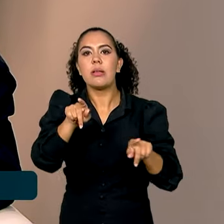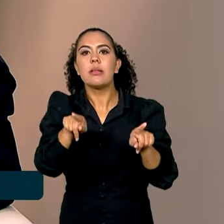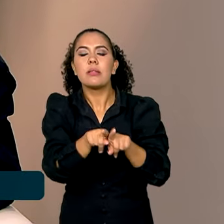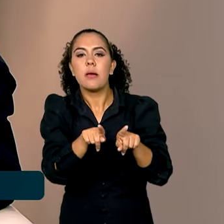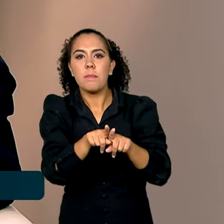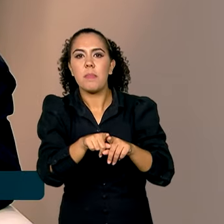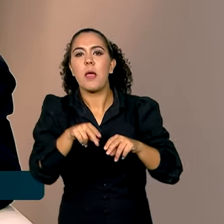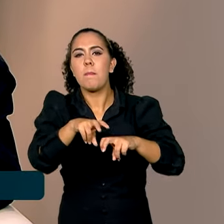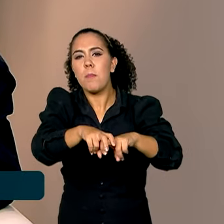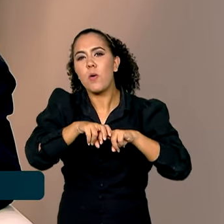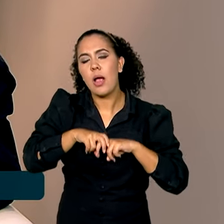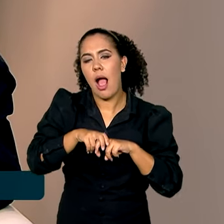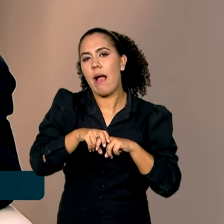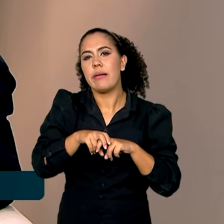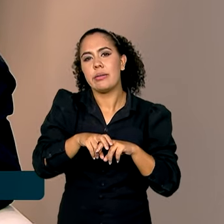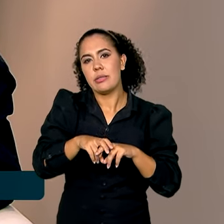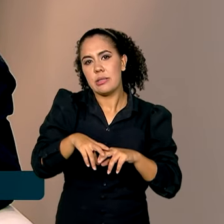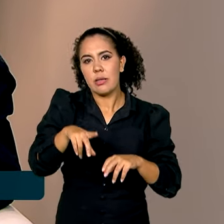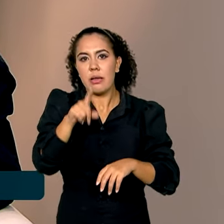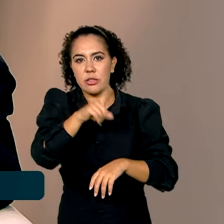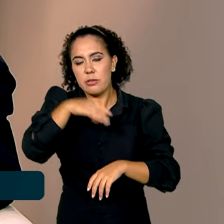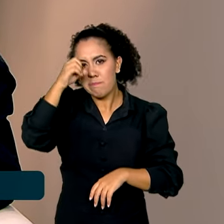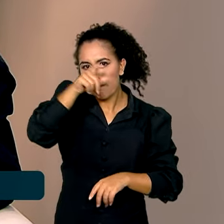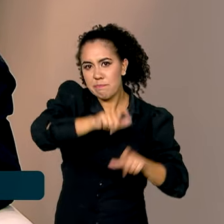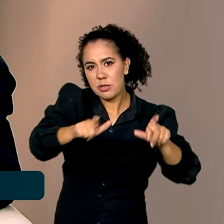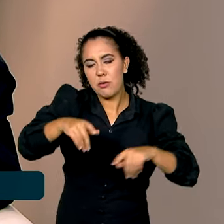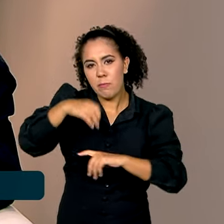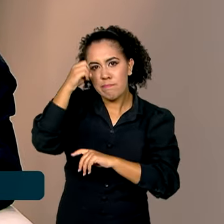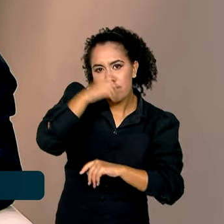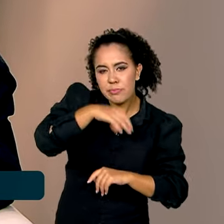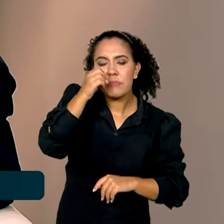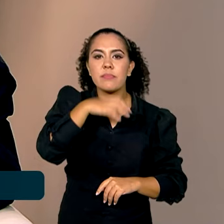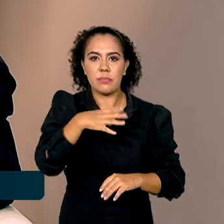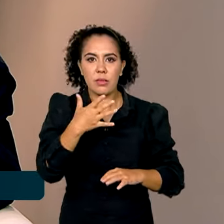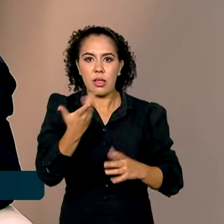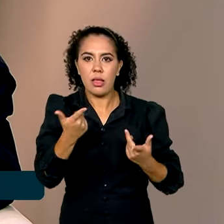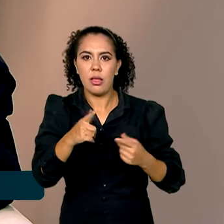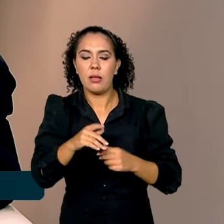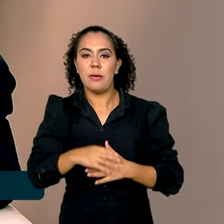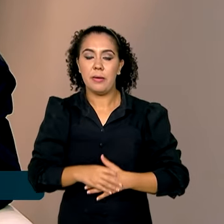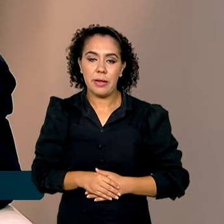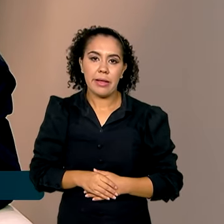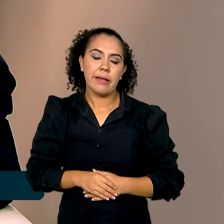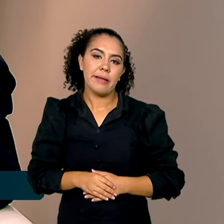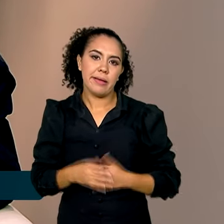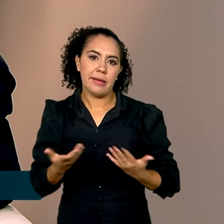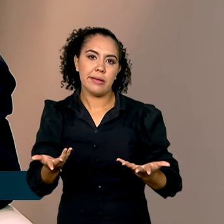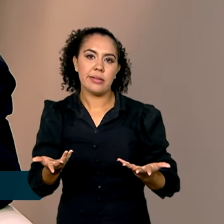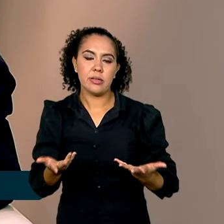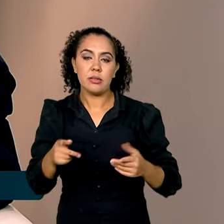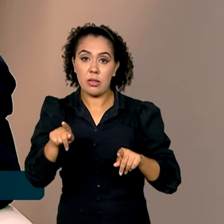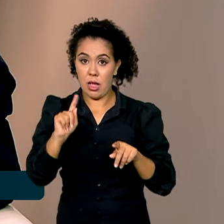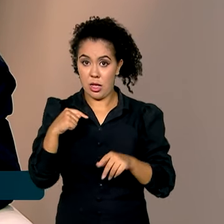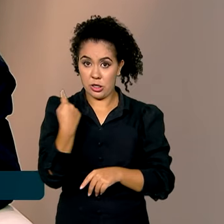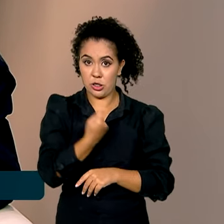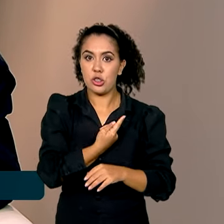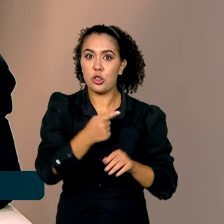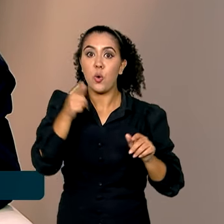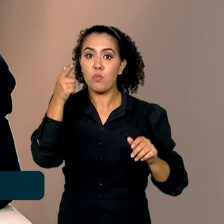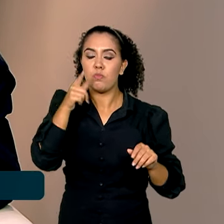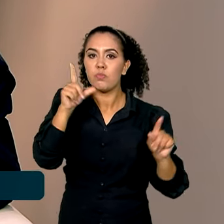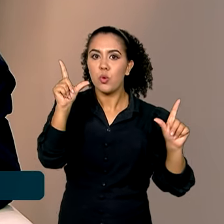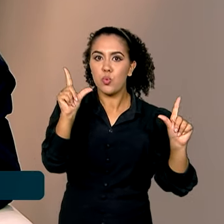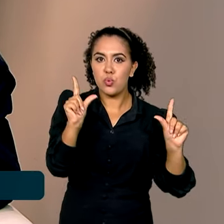maus hábitos desenvolvidos quando dá a utilização das rodovias. Tivemos essa redução.